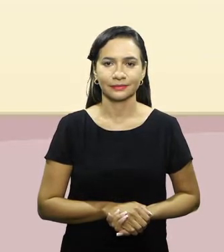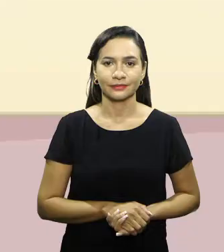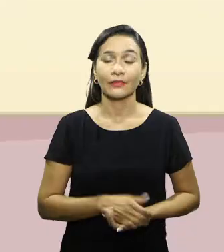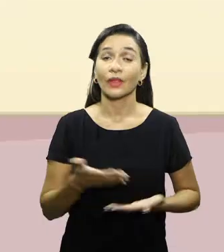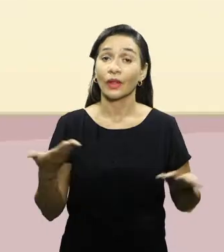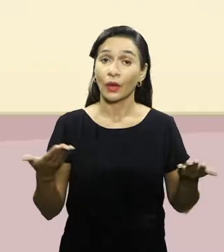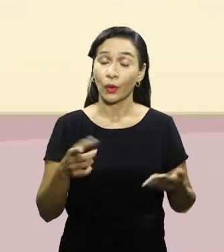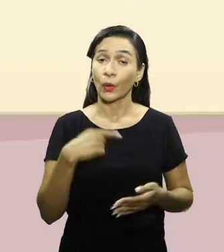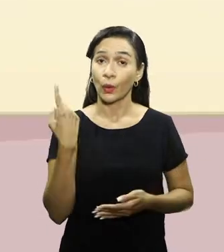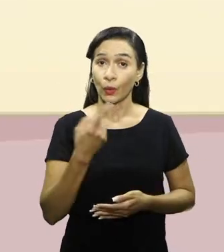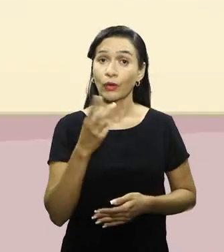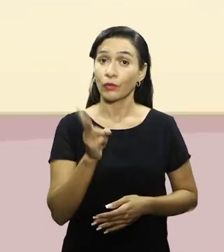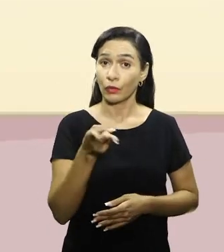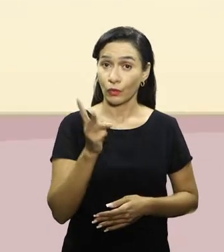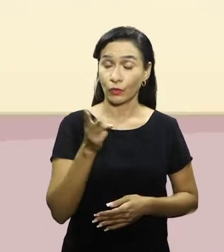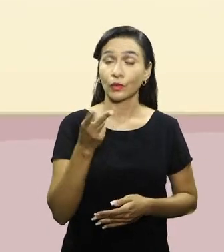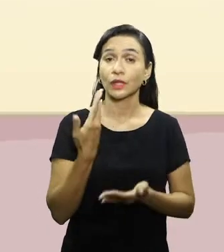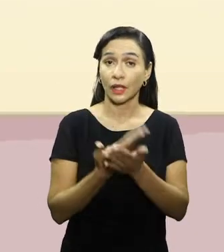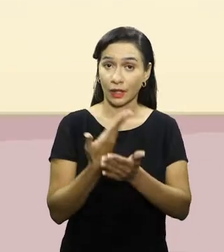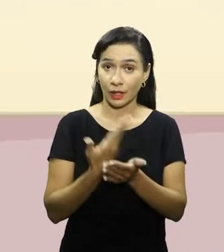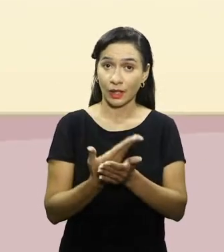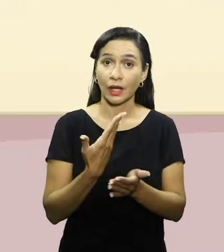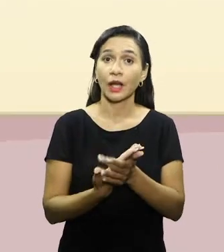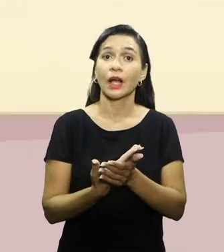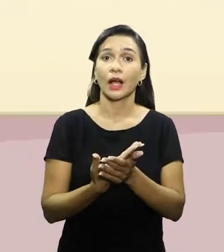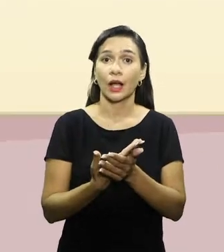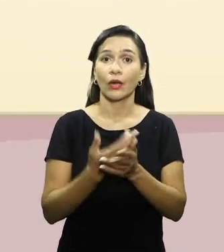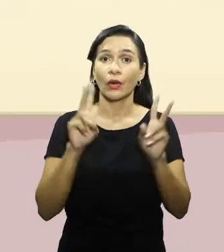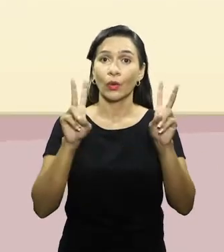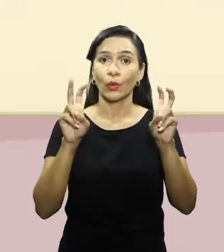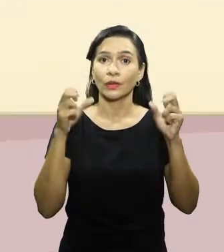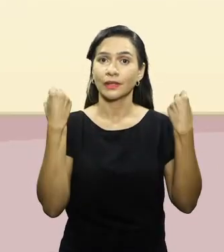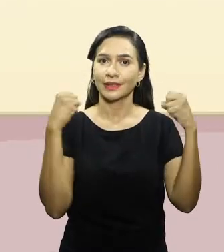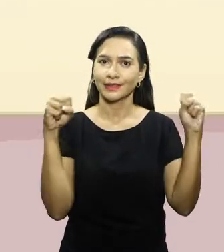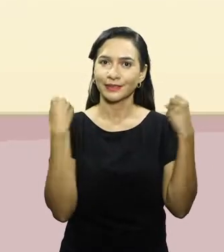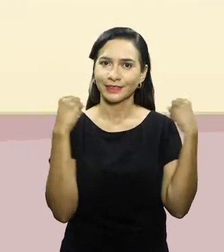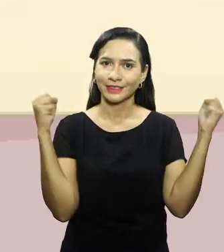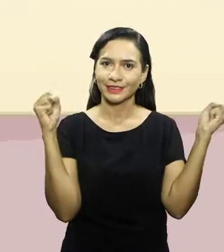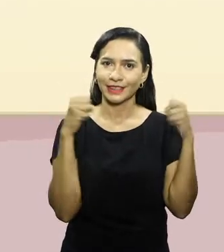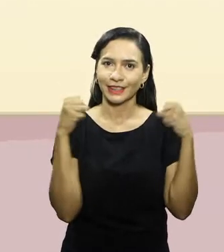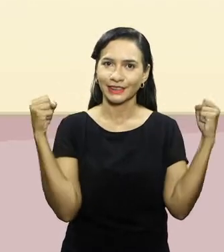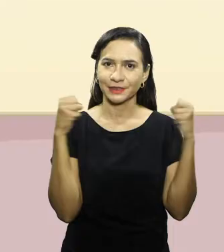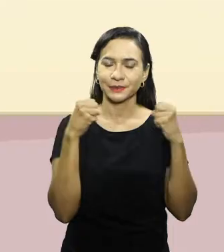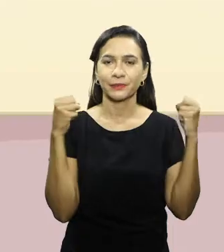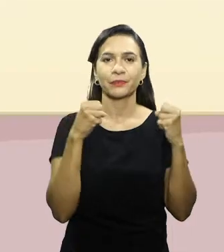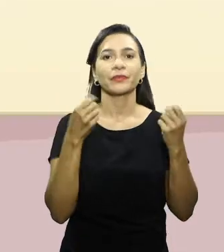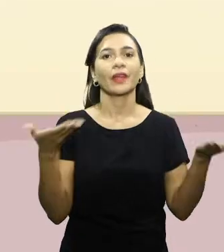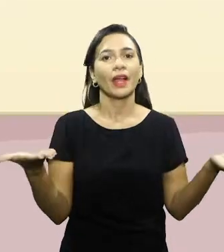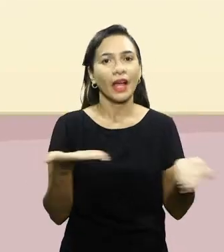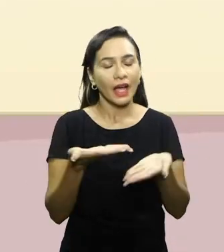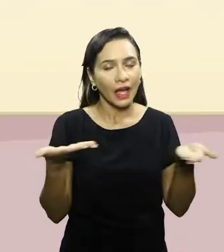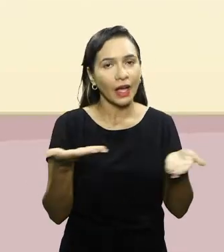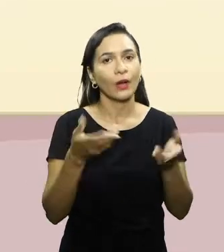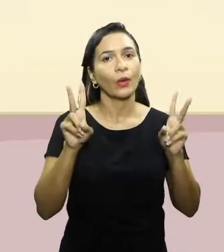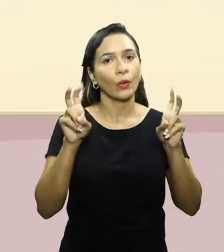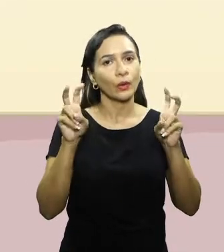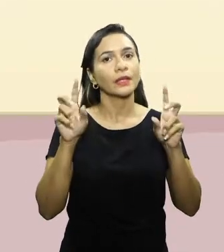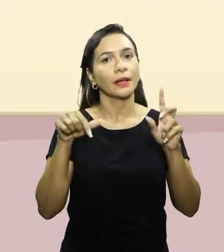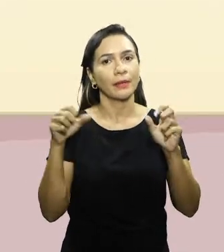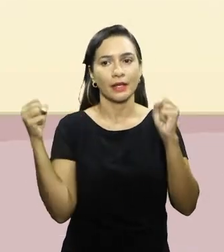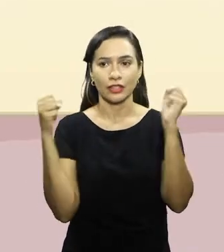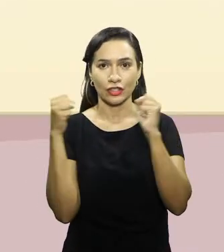Hoje eu estarei dando continuidade à nossa aula sobre ginástica. No entanto, nosso conteúdo será ginástica e saúde nesse primeiro momento.